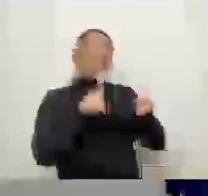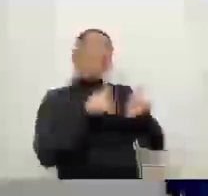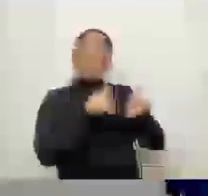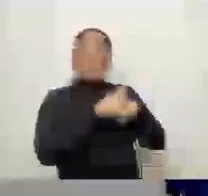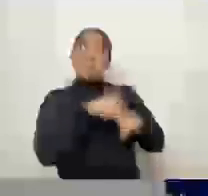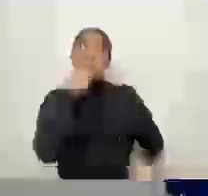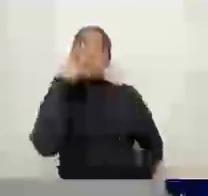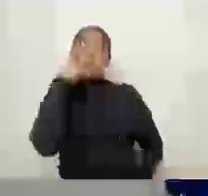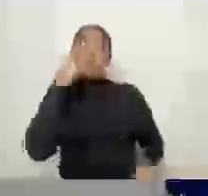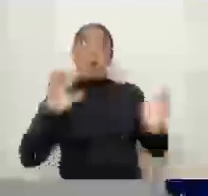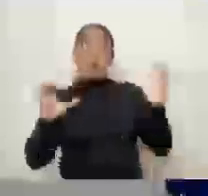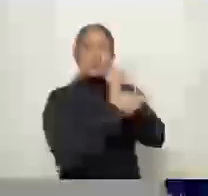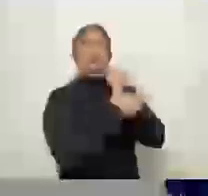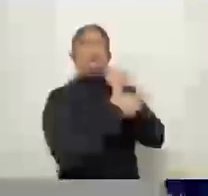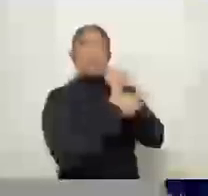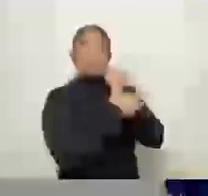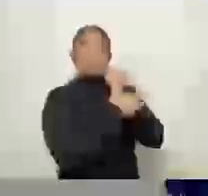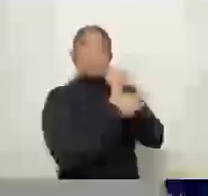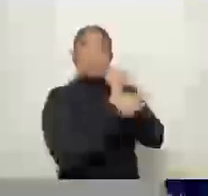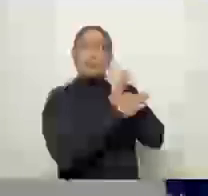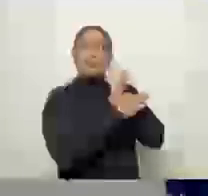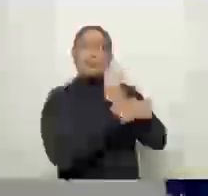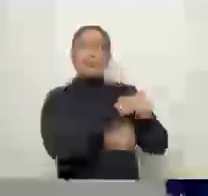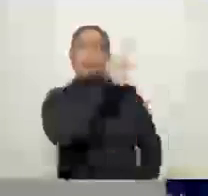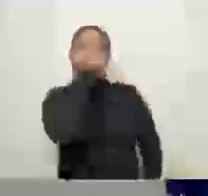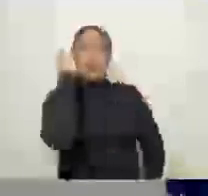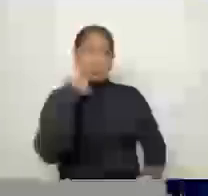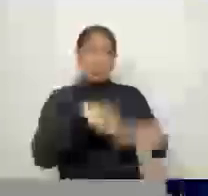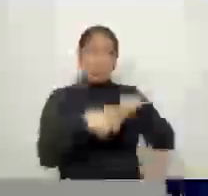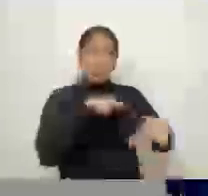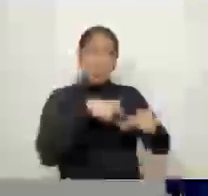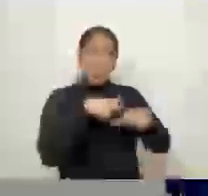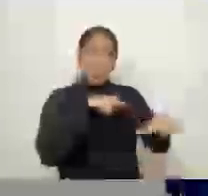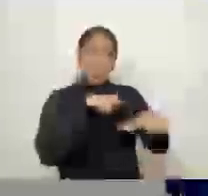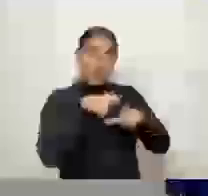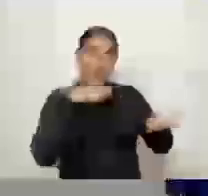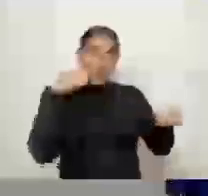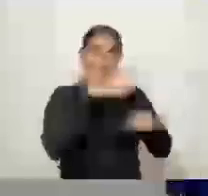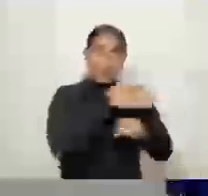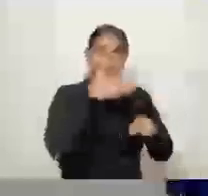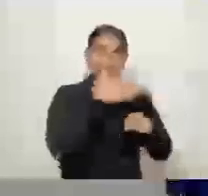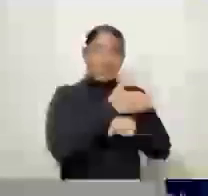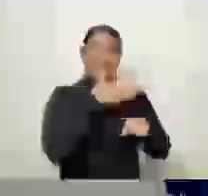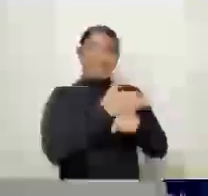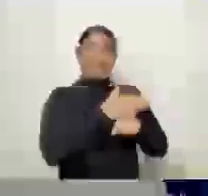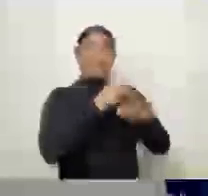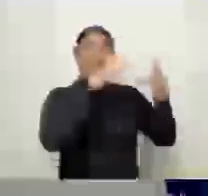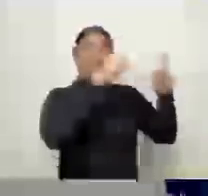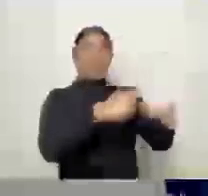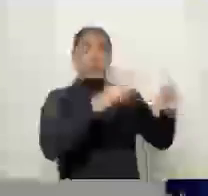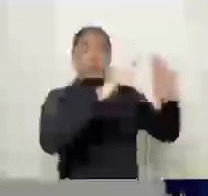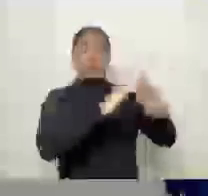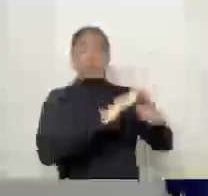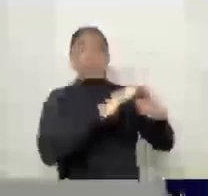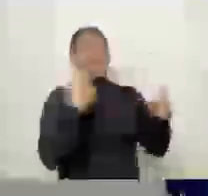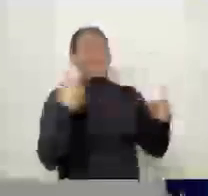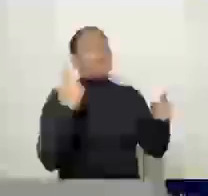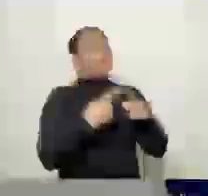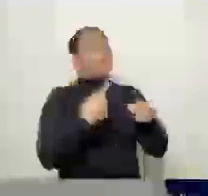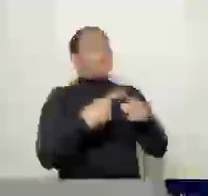trabalha no arquivo, pois esses documentos vão adquirindo ácaros, mofos e são extremamente